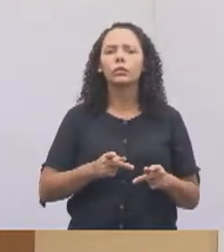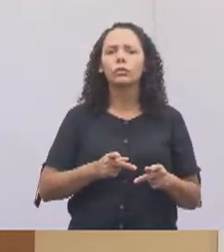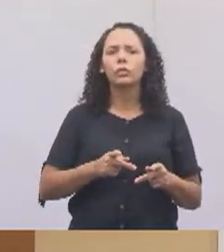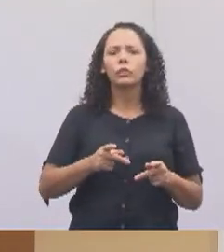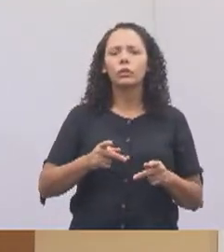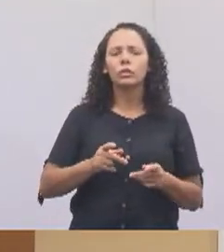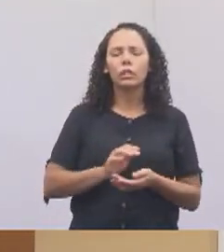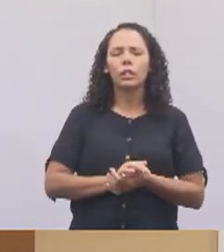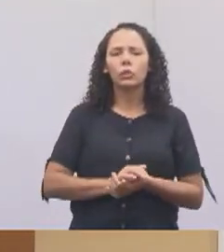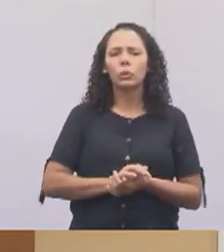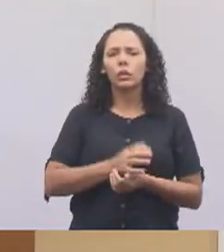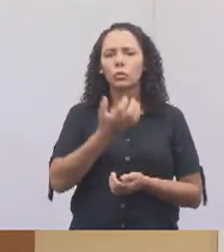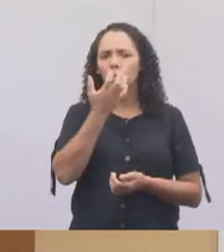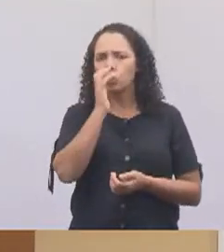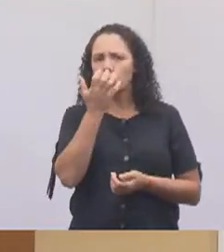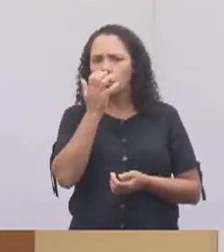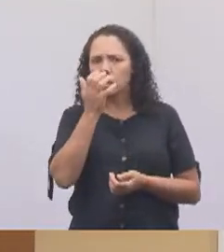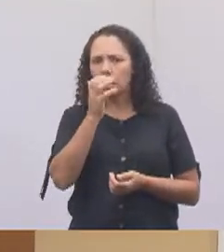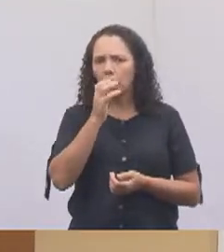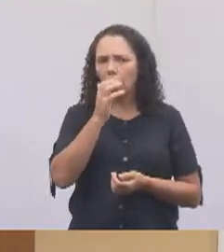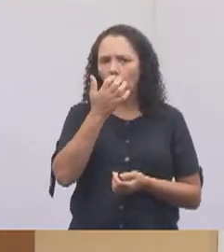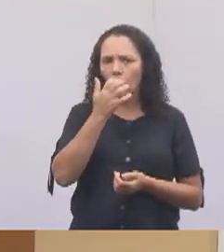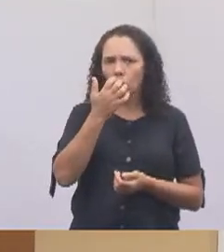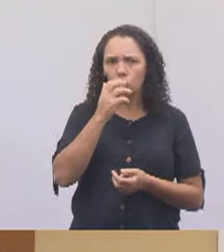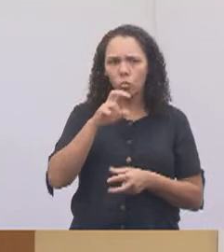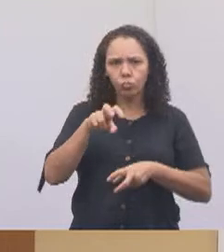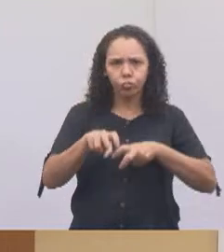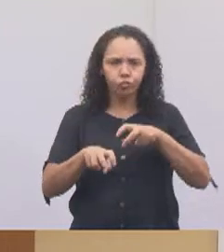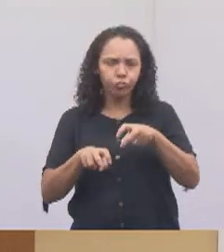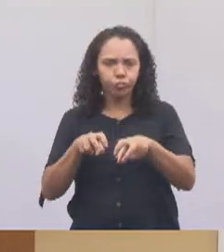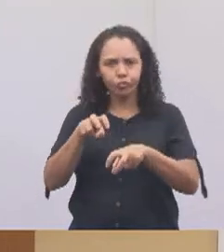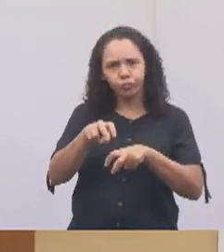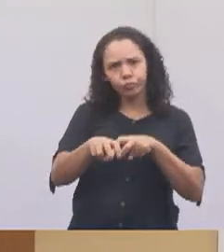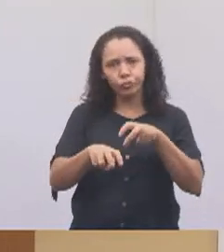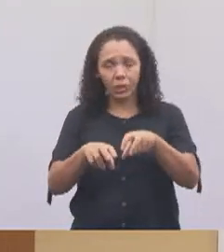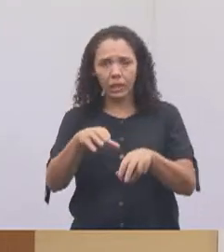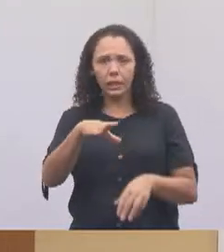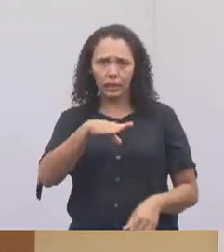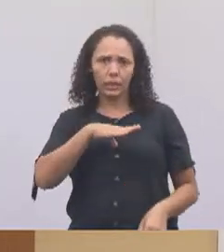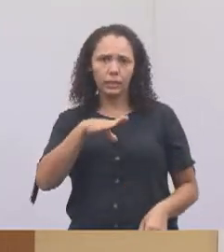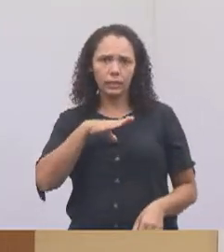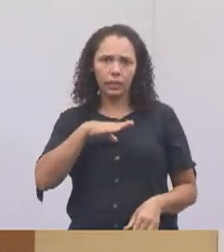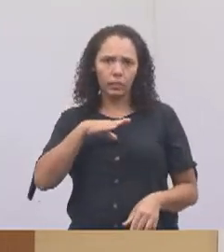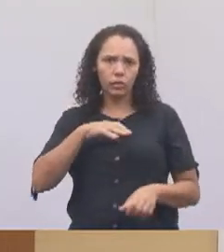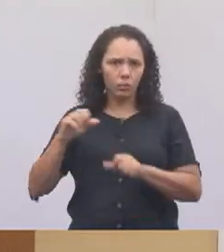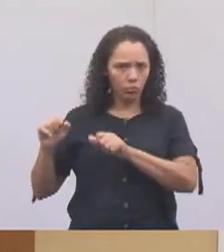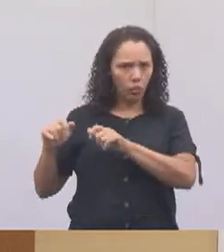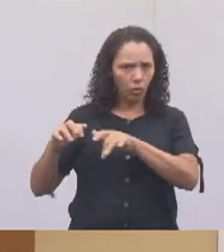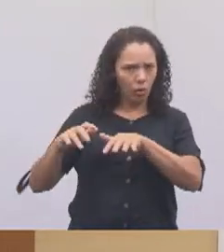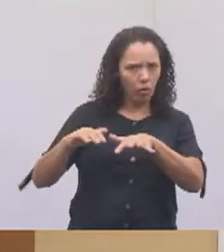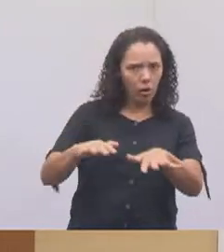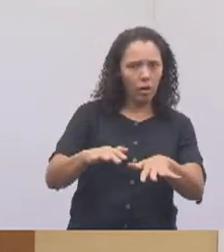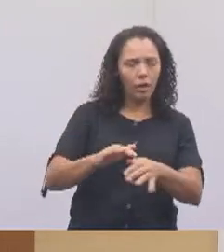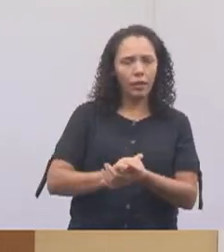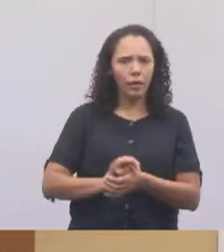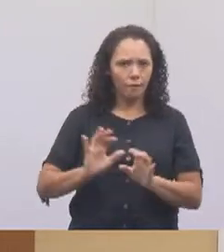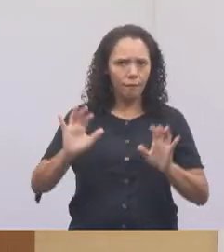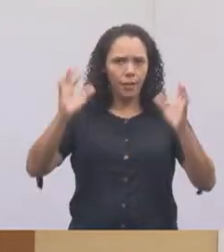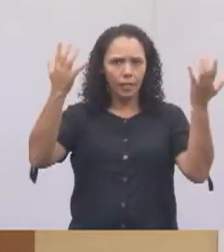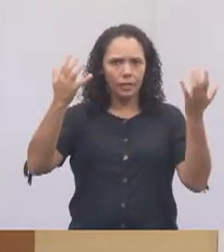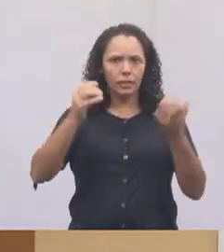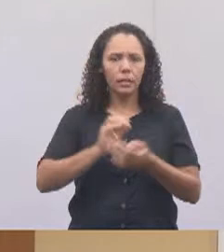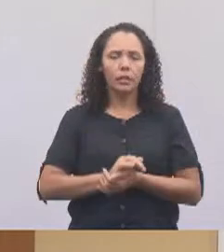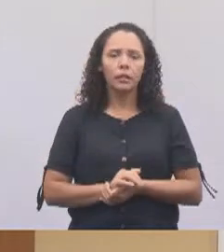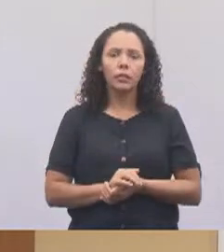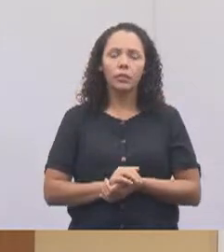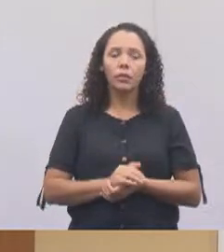Inclusive, gostaria da participação de todos os vereadores, porque eu percebo que todos os vereadores participam de todas as festas das outras entidades e